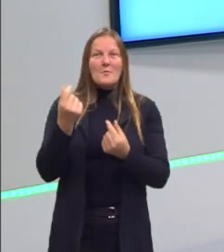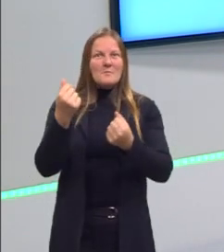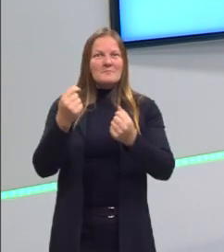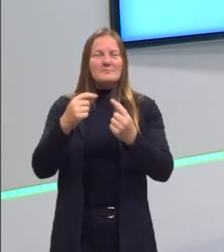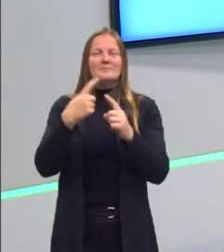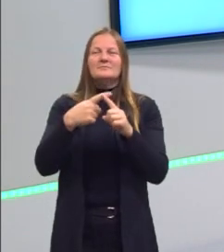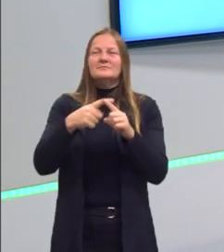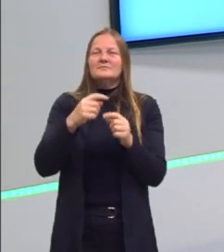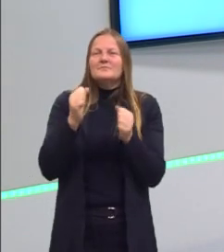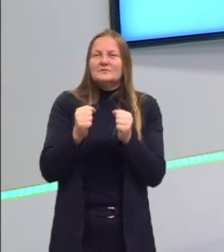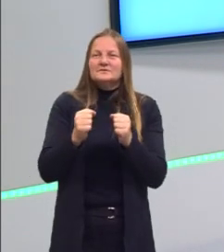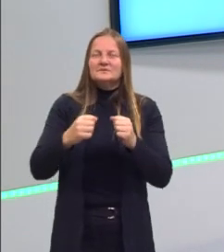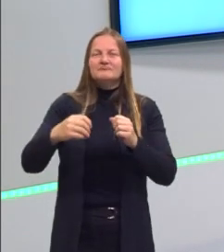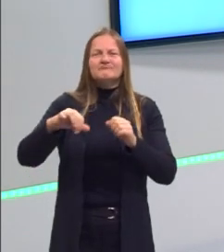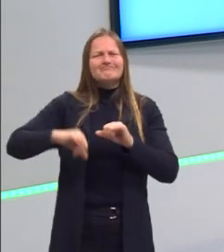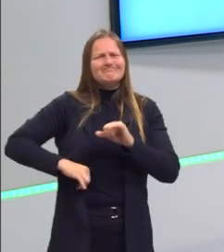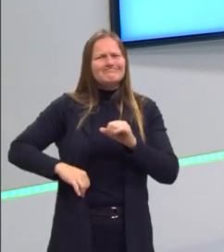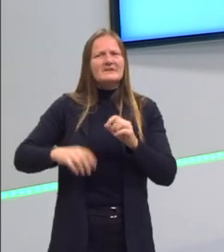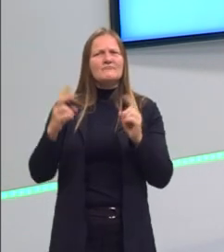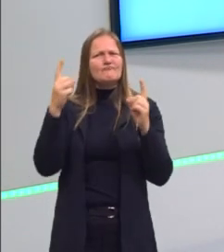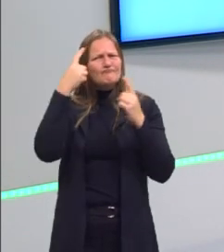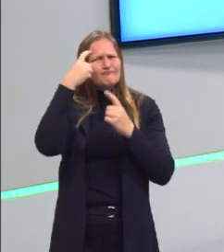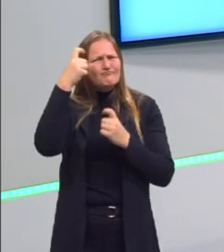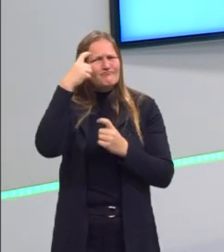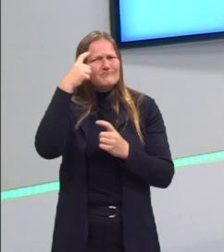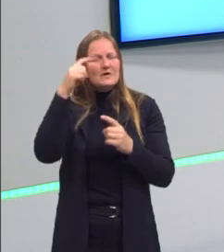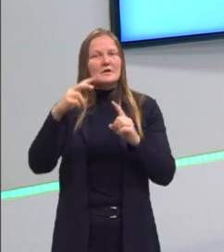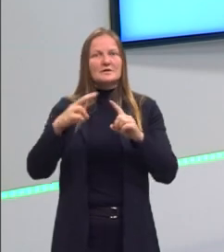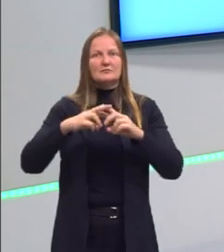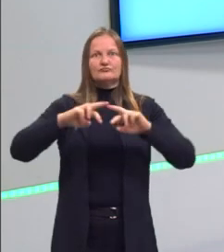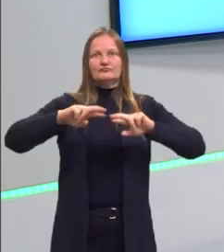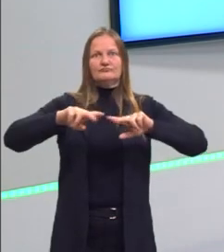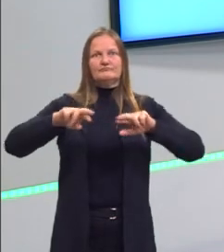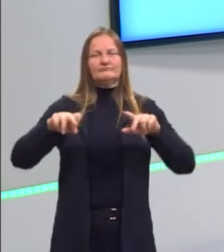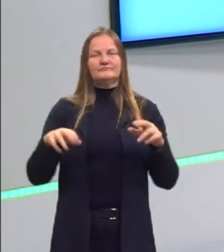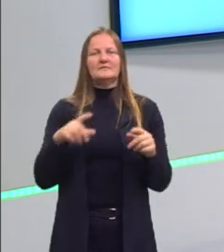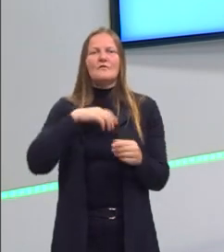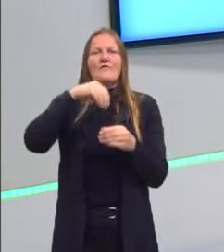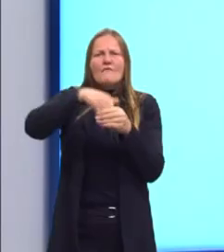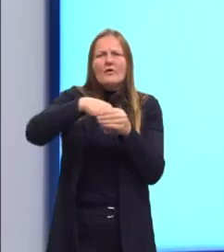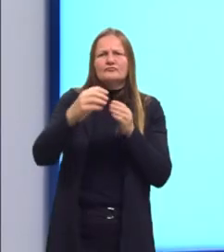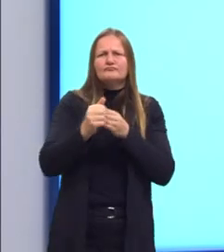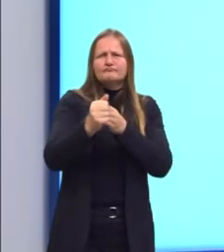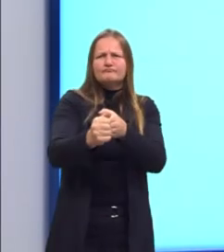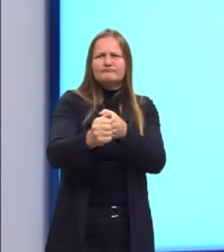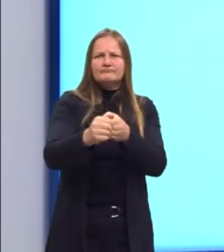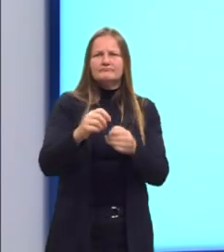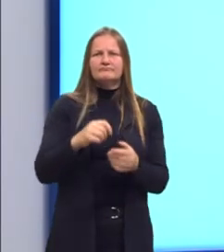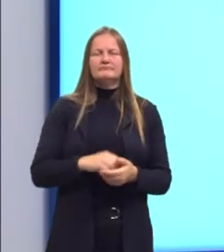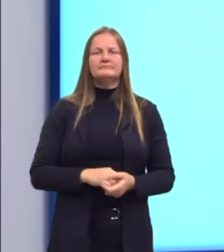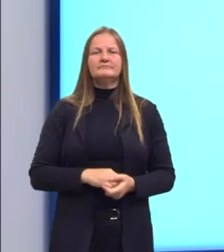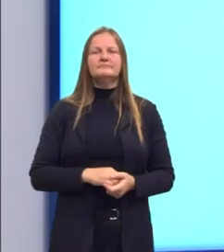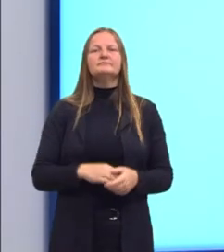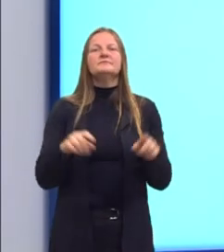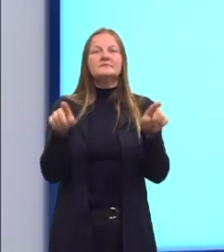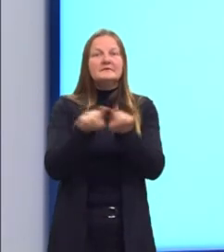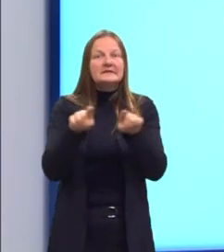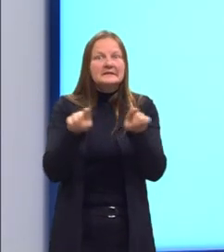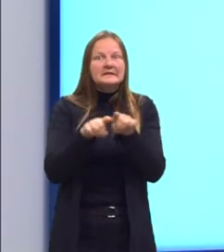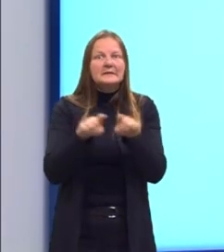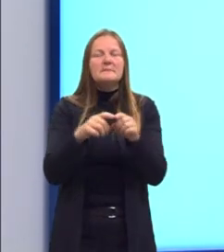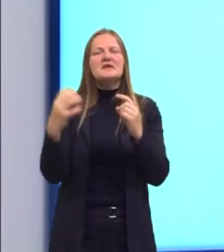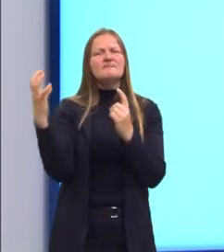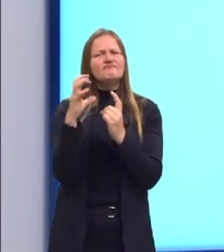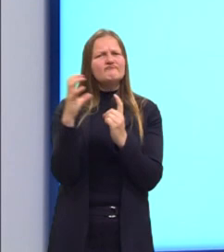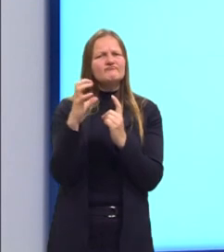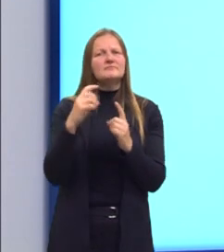ou tu podia até sofrer de violência, de ameaças maiores. Então, o voto de cabresto, nesse momento, ele também interferia muito